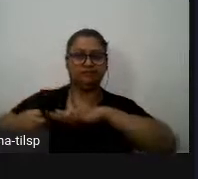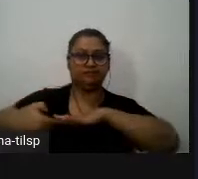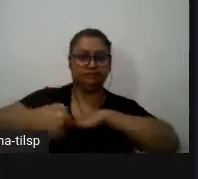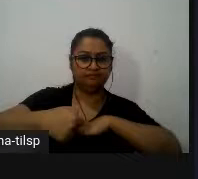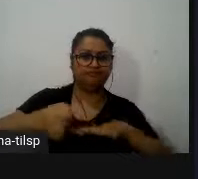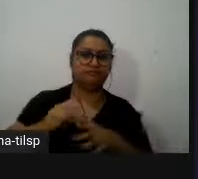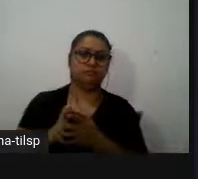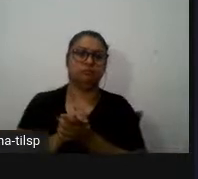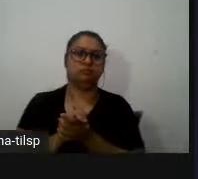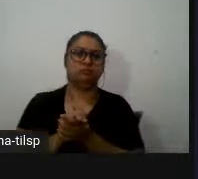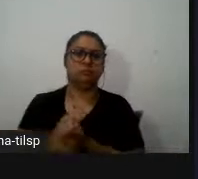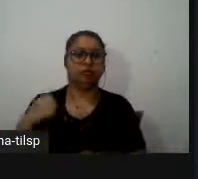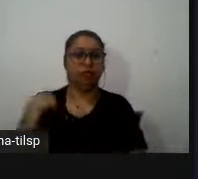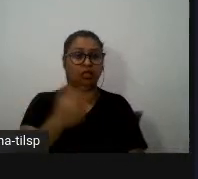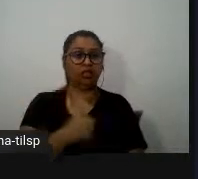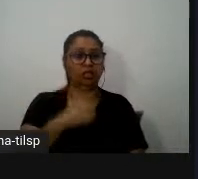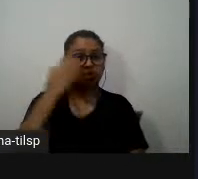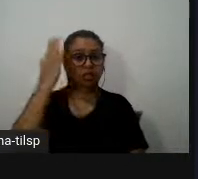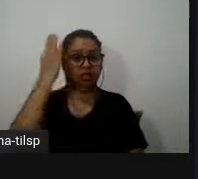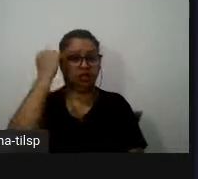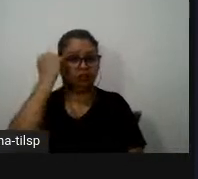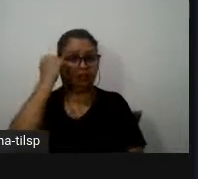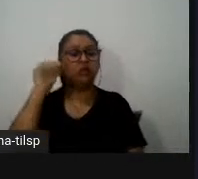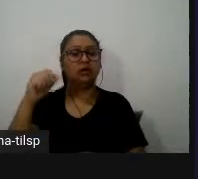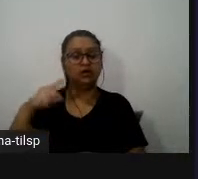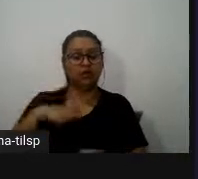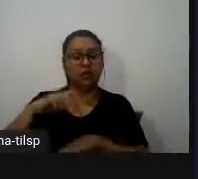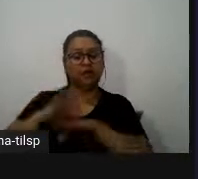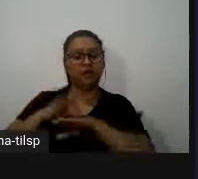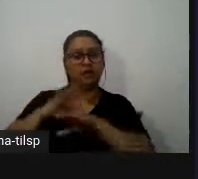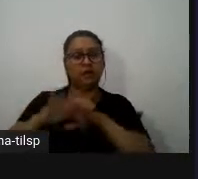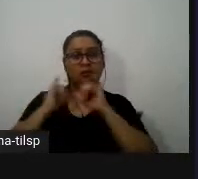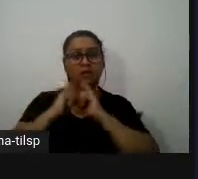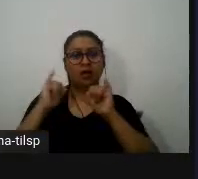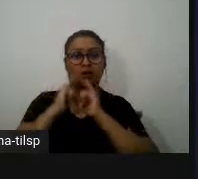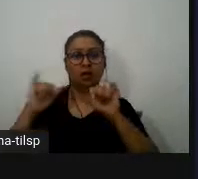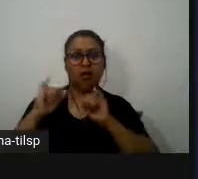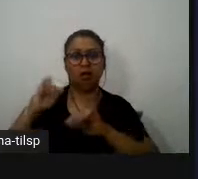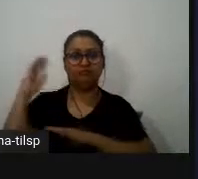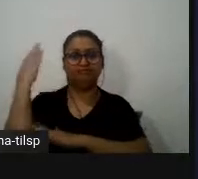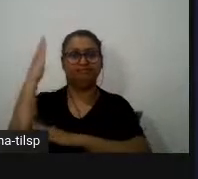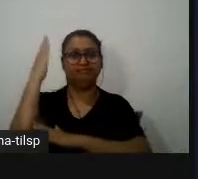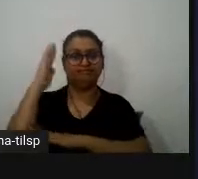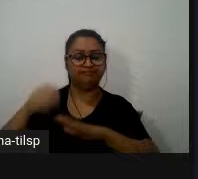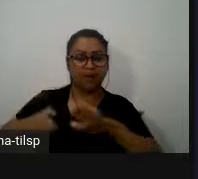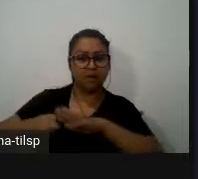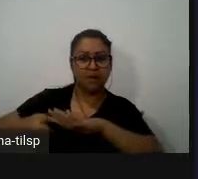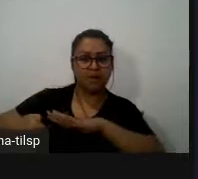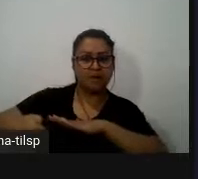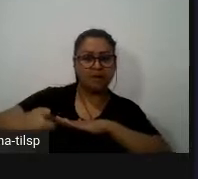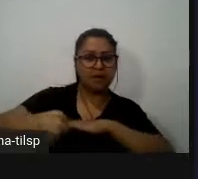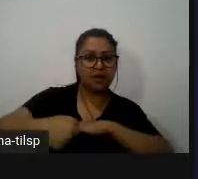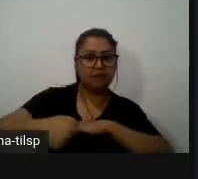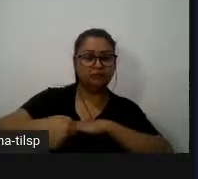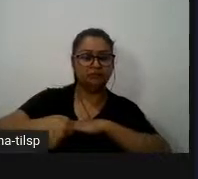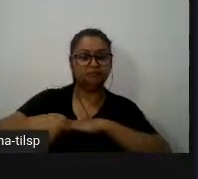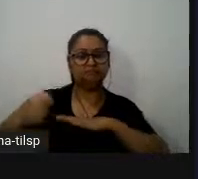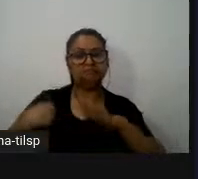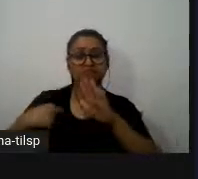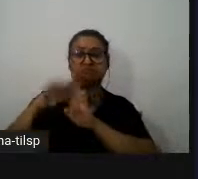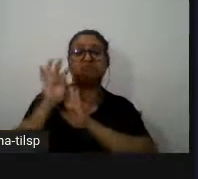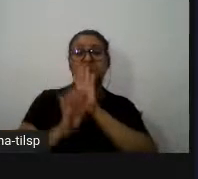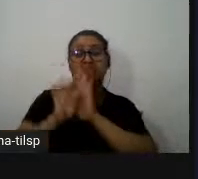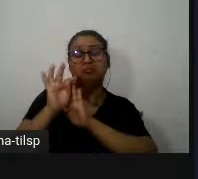nós sabemos que cada vez há mais notícias falsas e que quase por um efeito de intertextualização